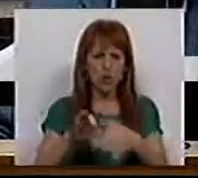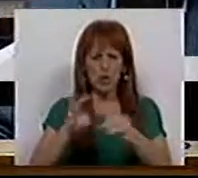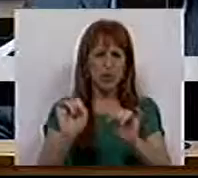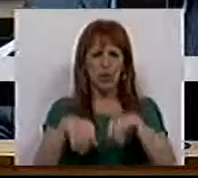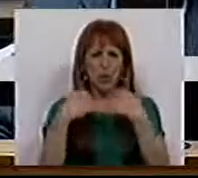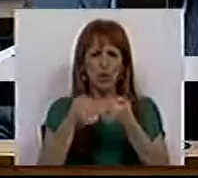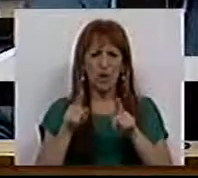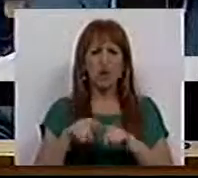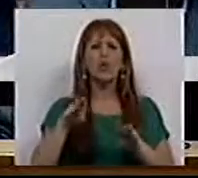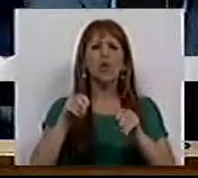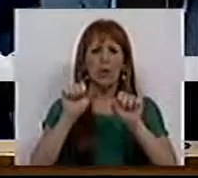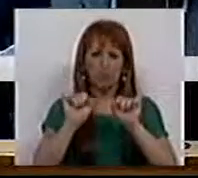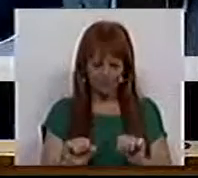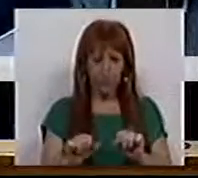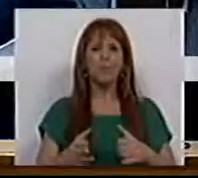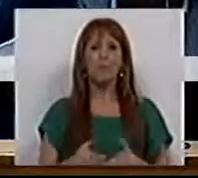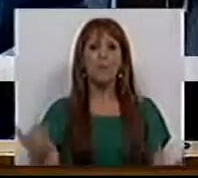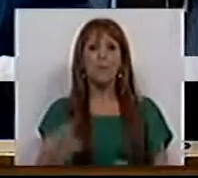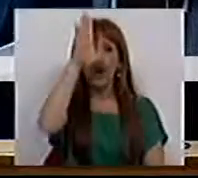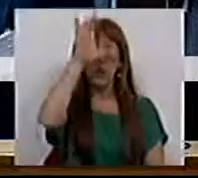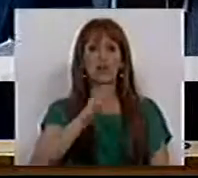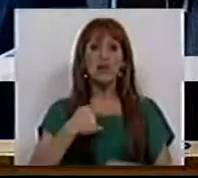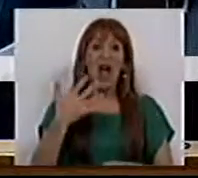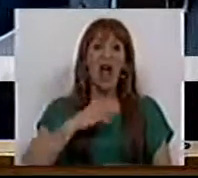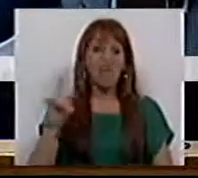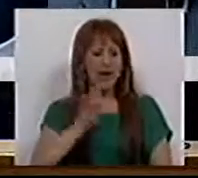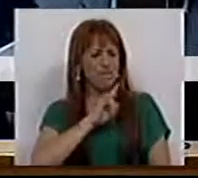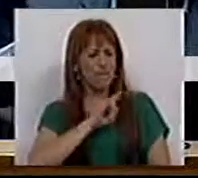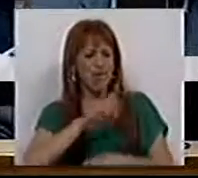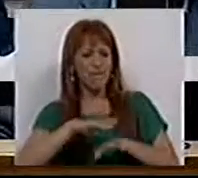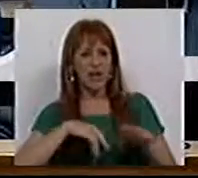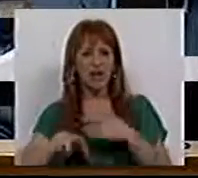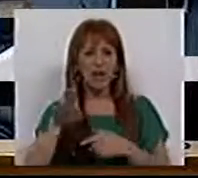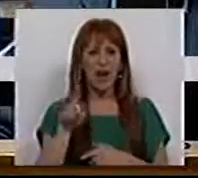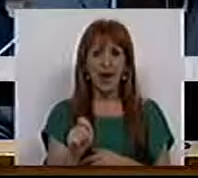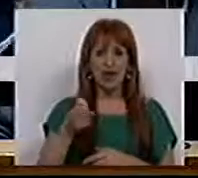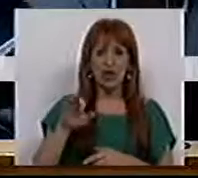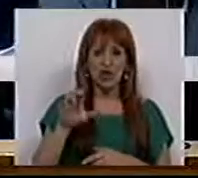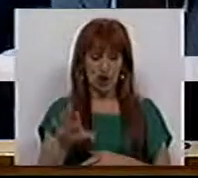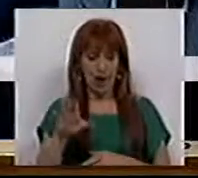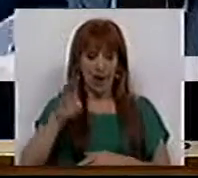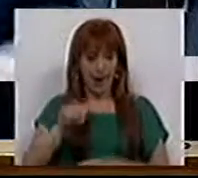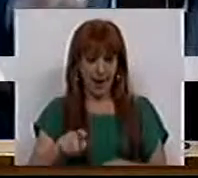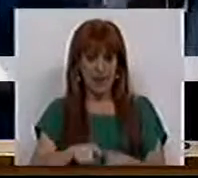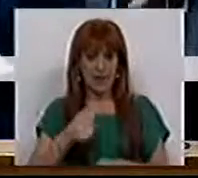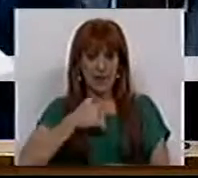coesão social e territorial. O Governo quer privatizar a EGF, uma